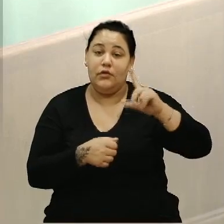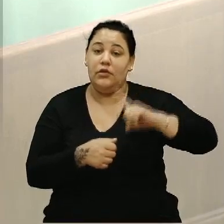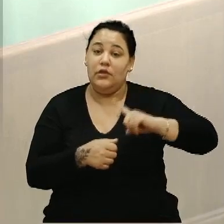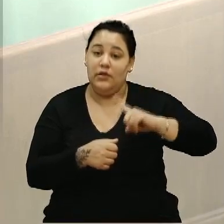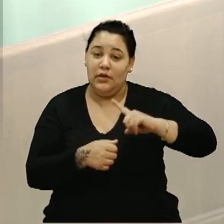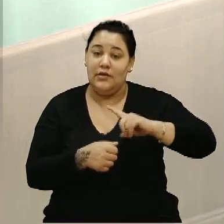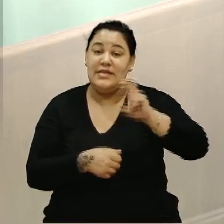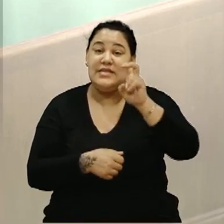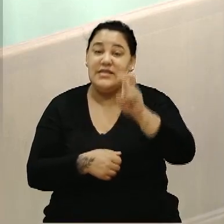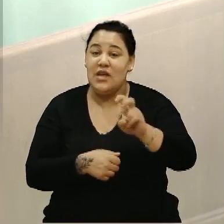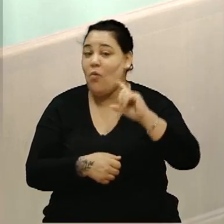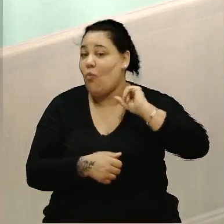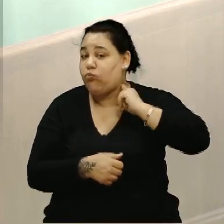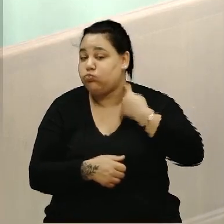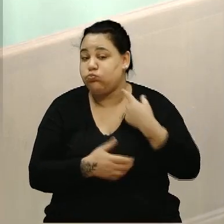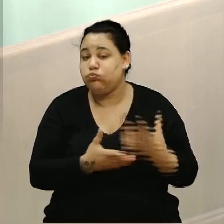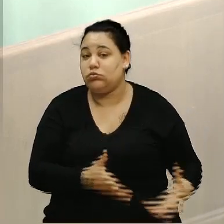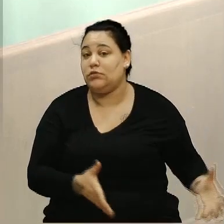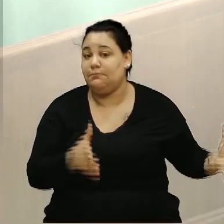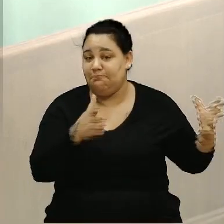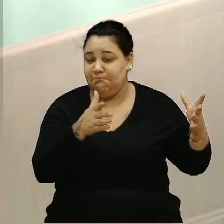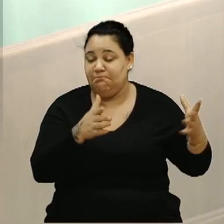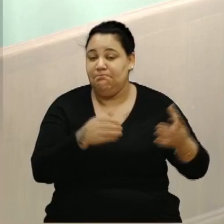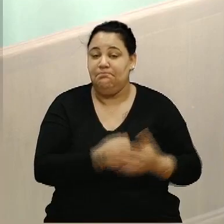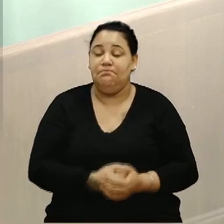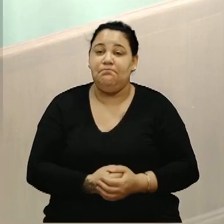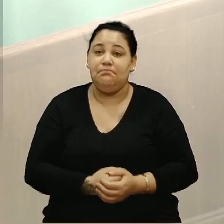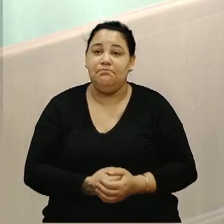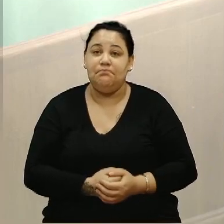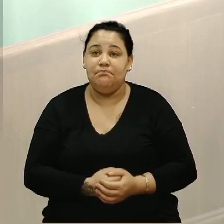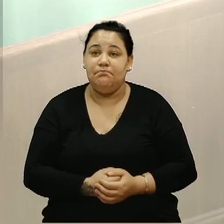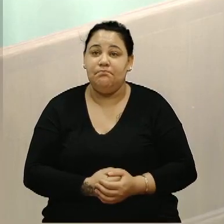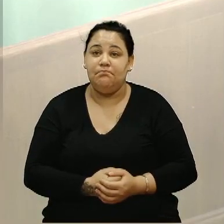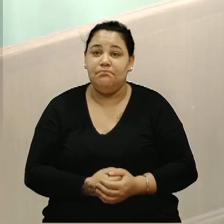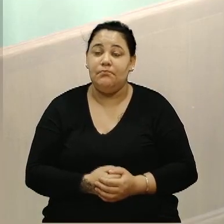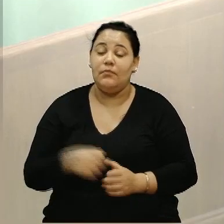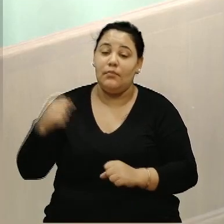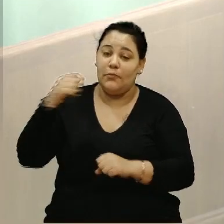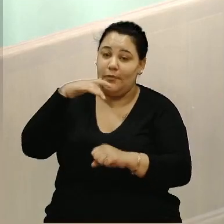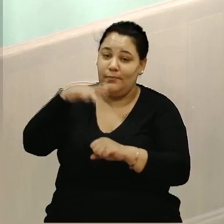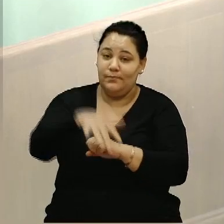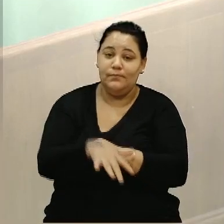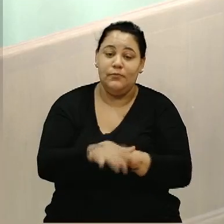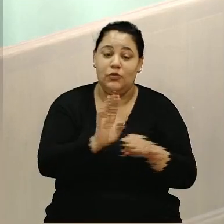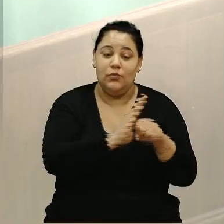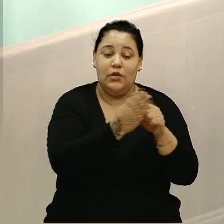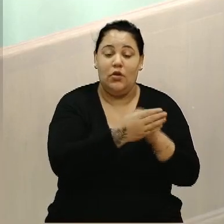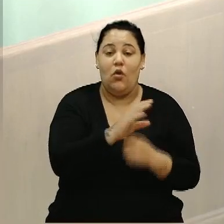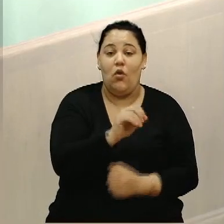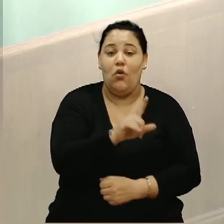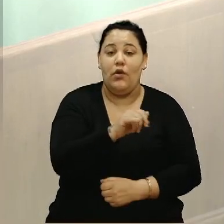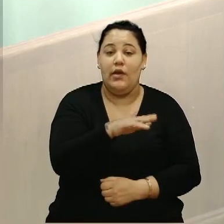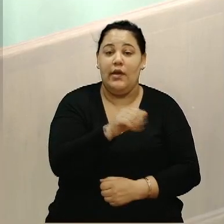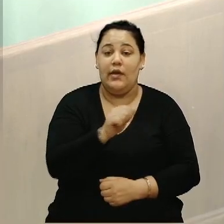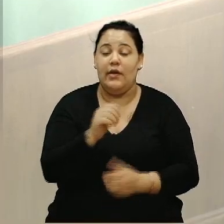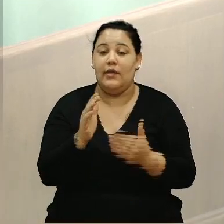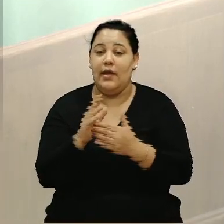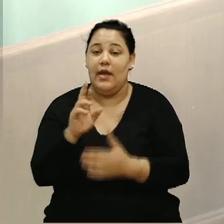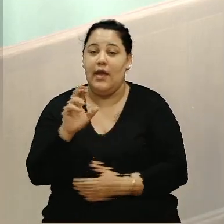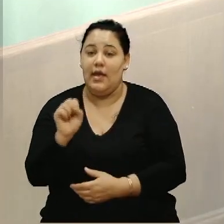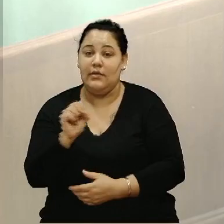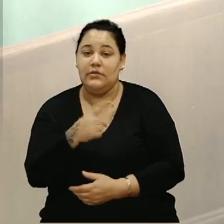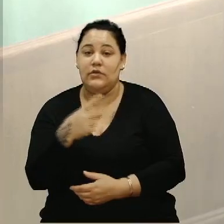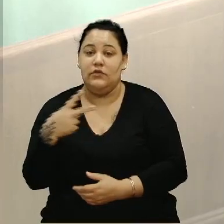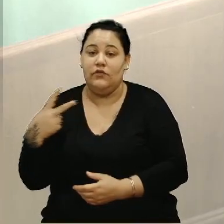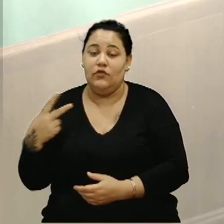Aquela descida do Colino do Sol até a RS-122, que eu solicitei câmeras, que